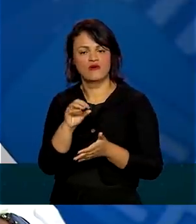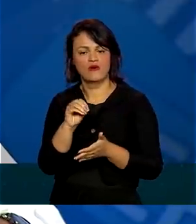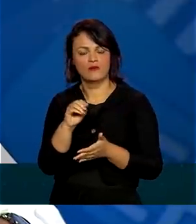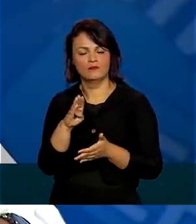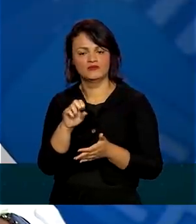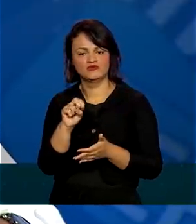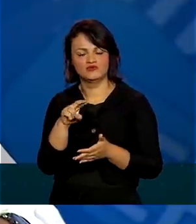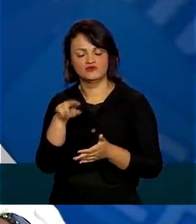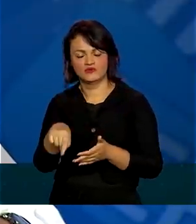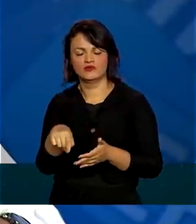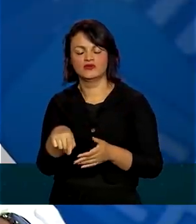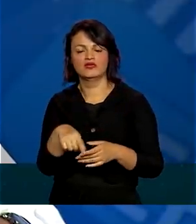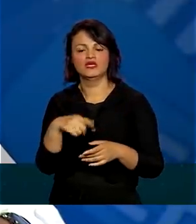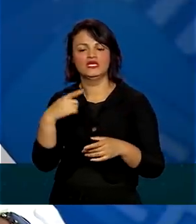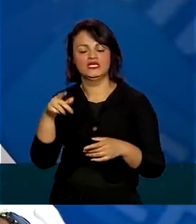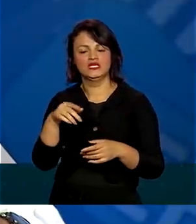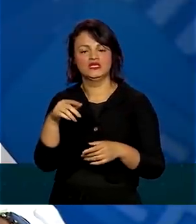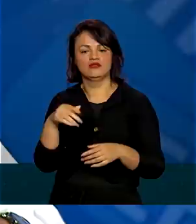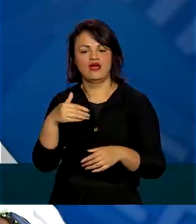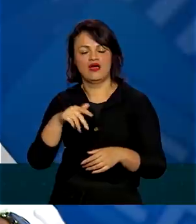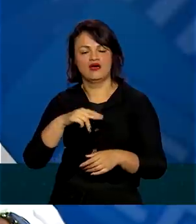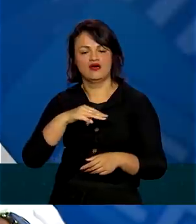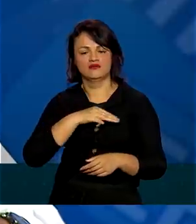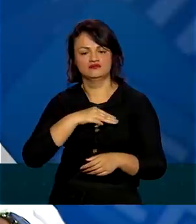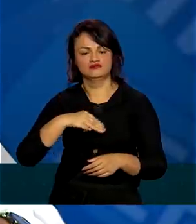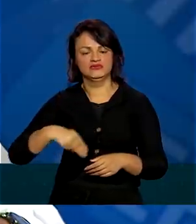ministra de Direitos Humanos,